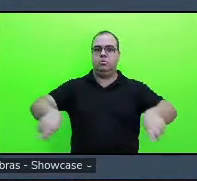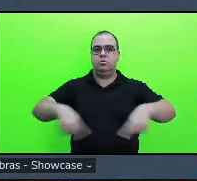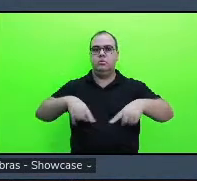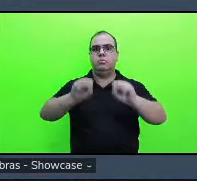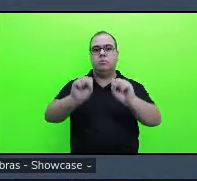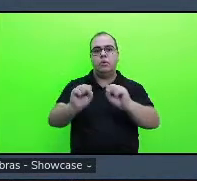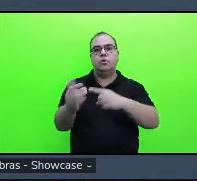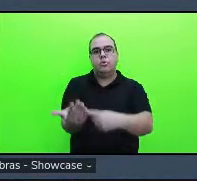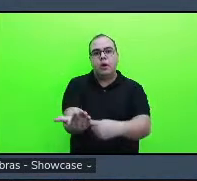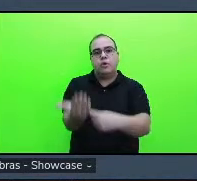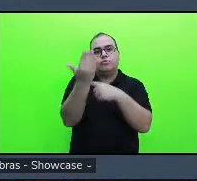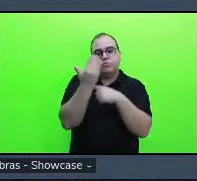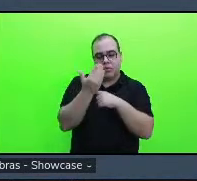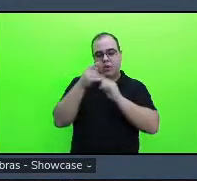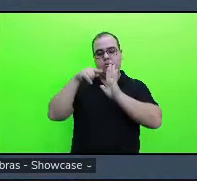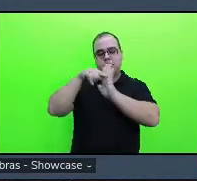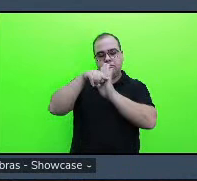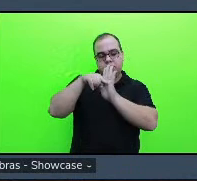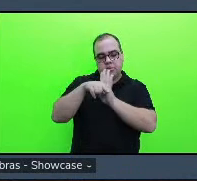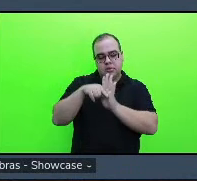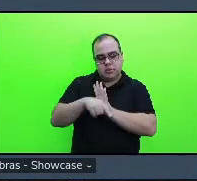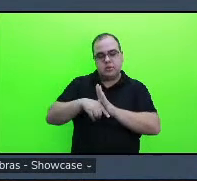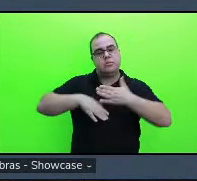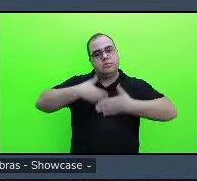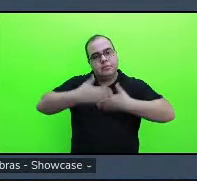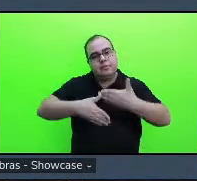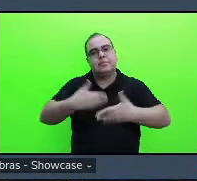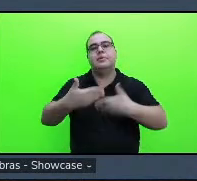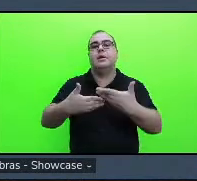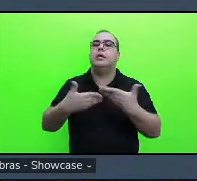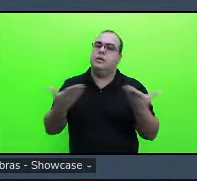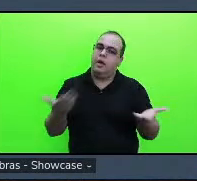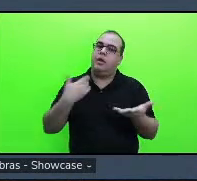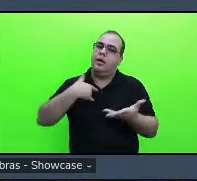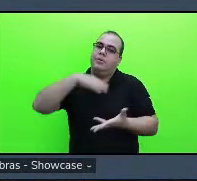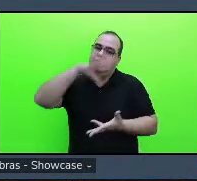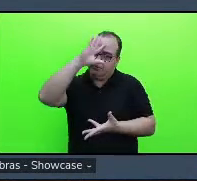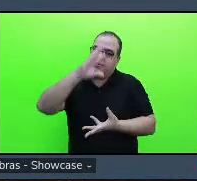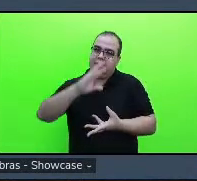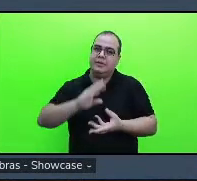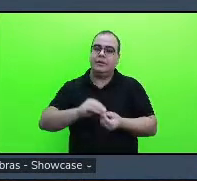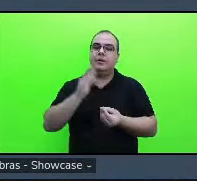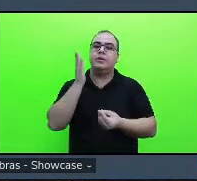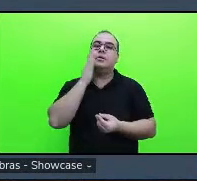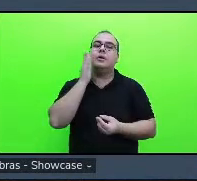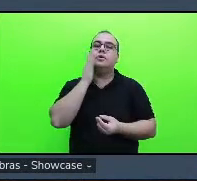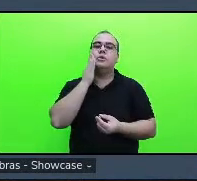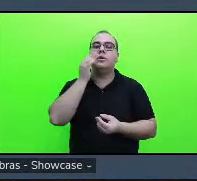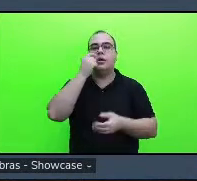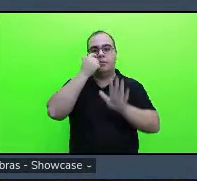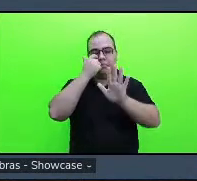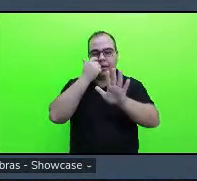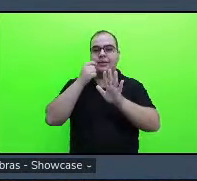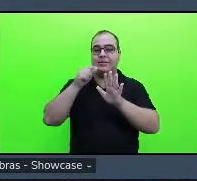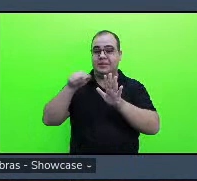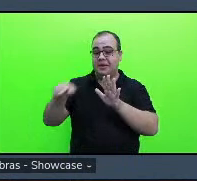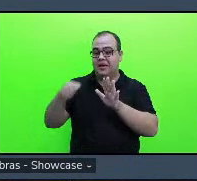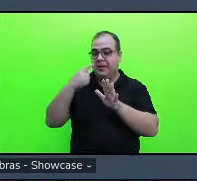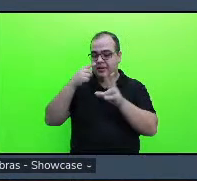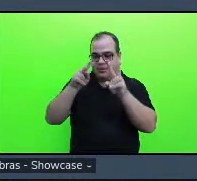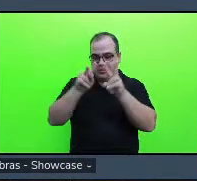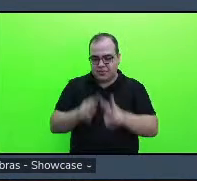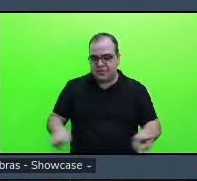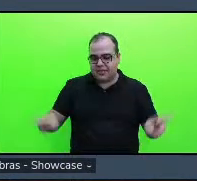infantil e aí eu né liguei justamente que você disse que você e a sua amiga né tem esse projeto numa